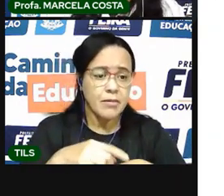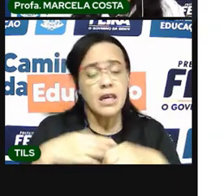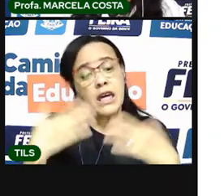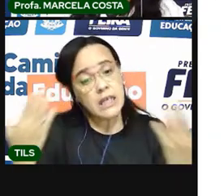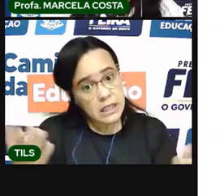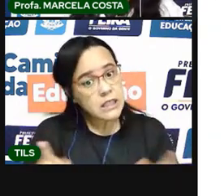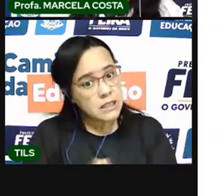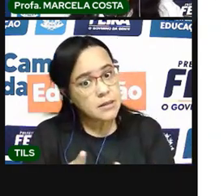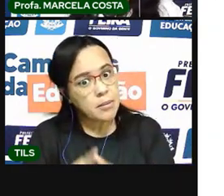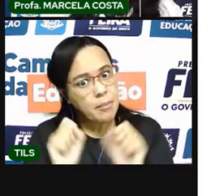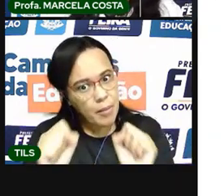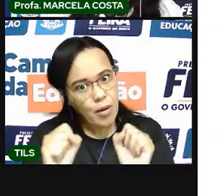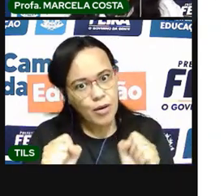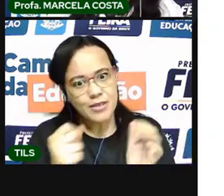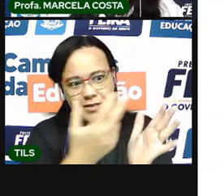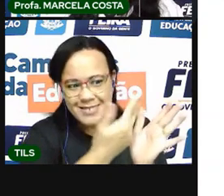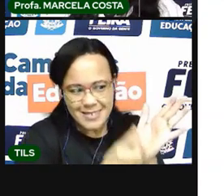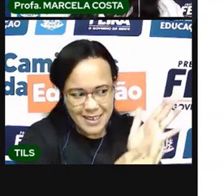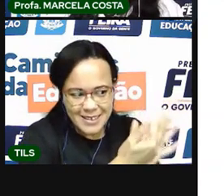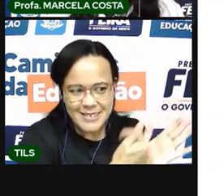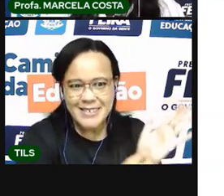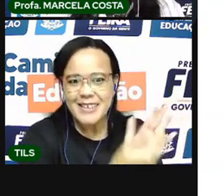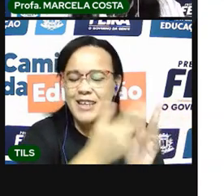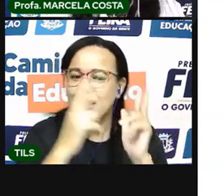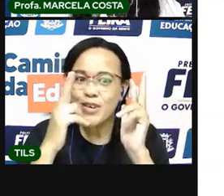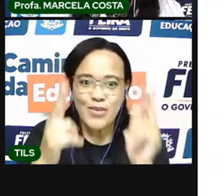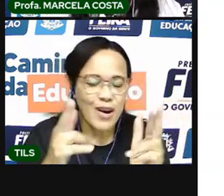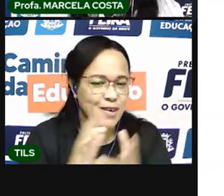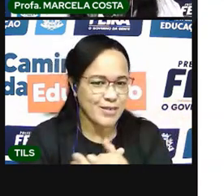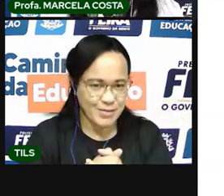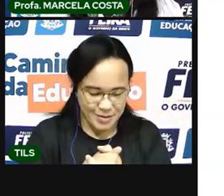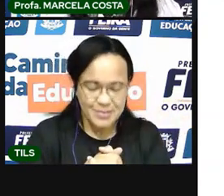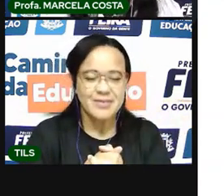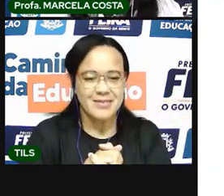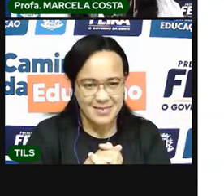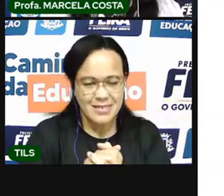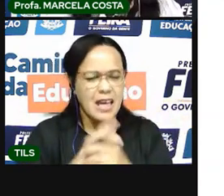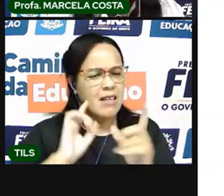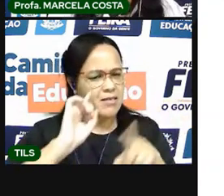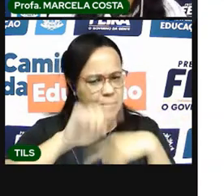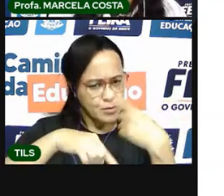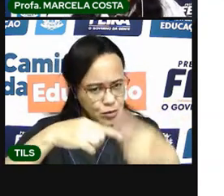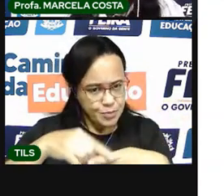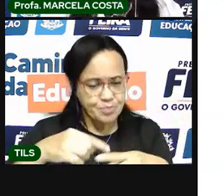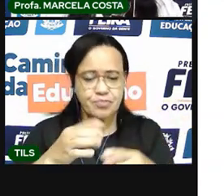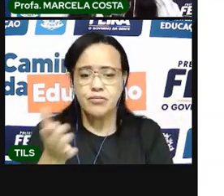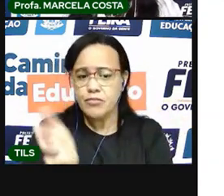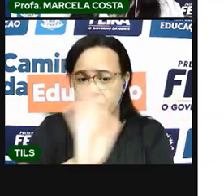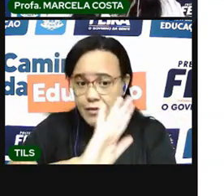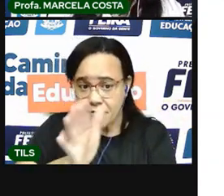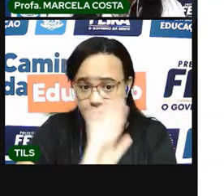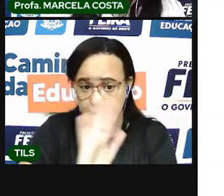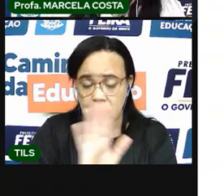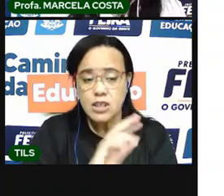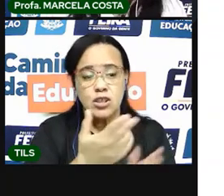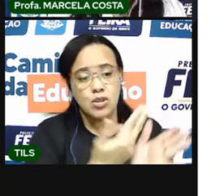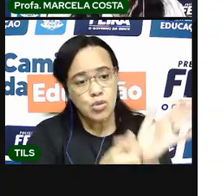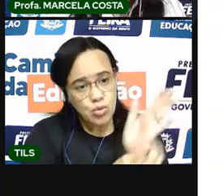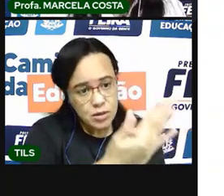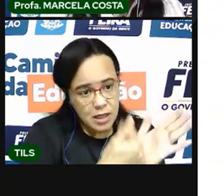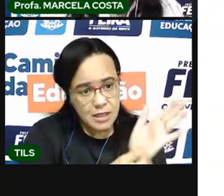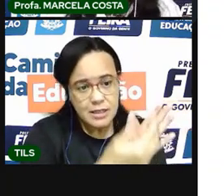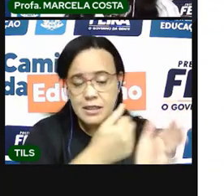representando isso, tá? Depois que você fizer o vídeo ou o desenho, você pode